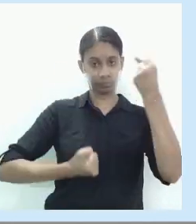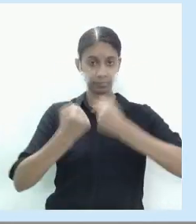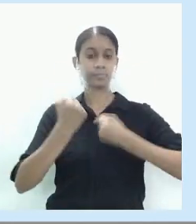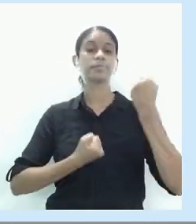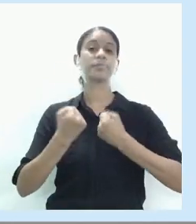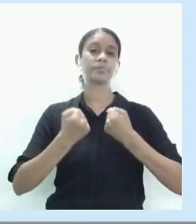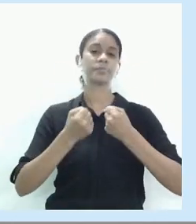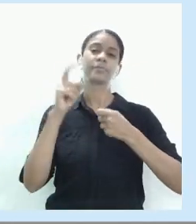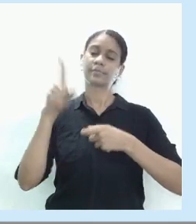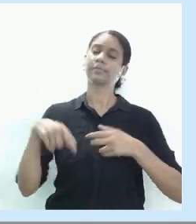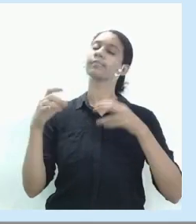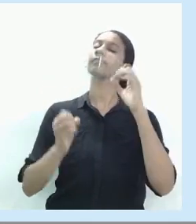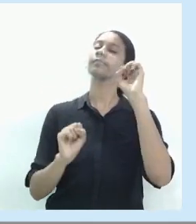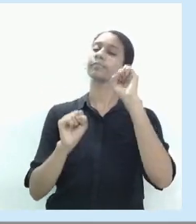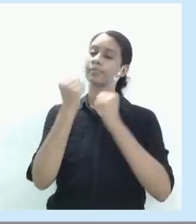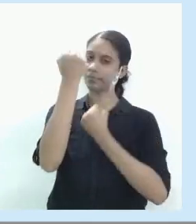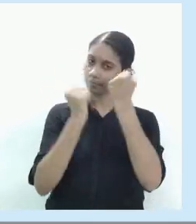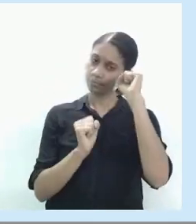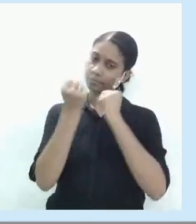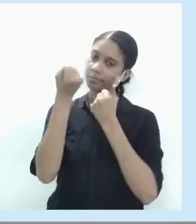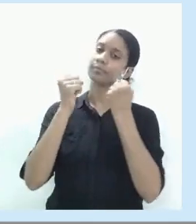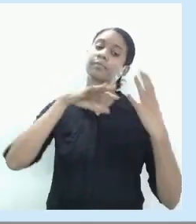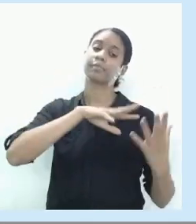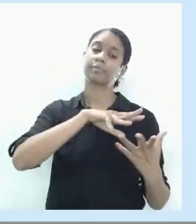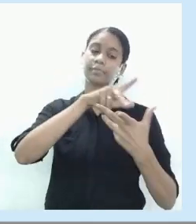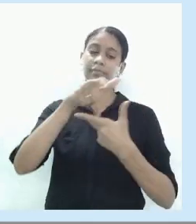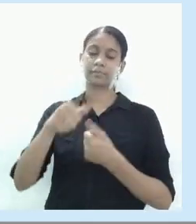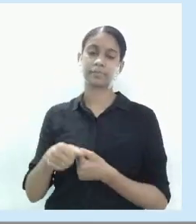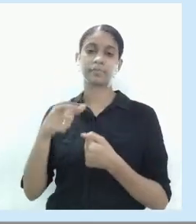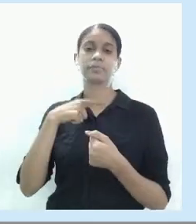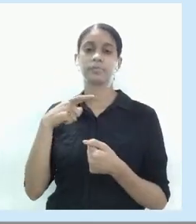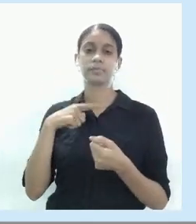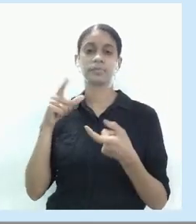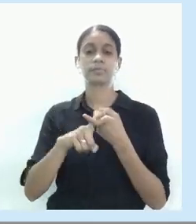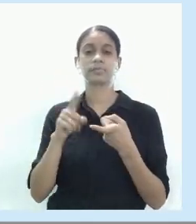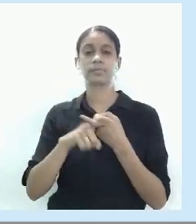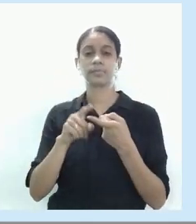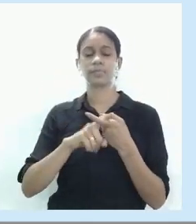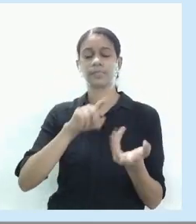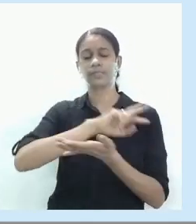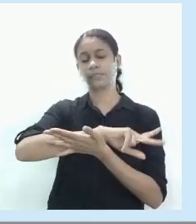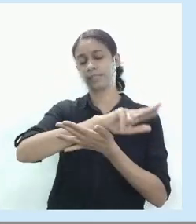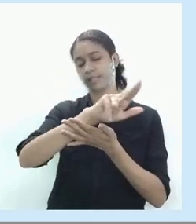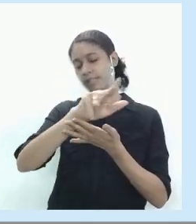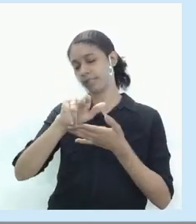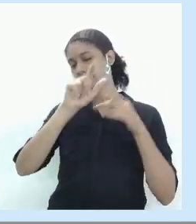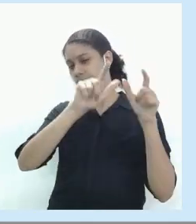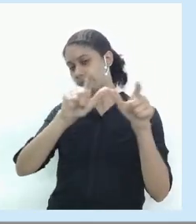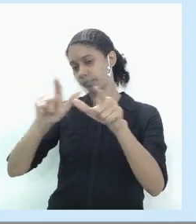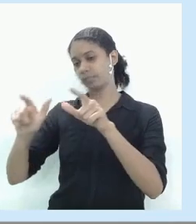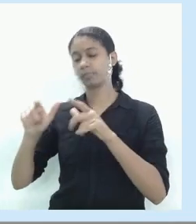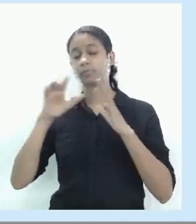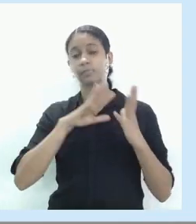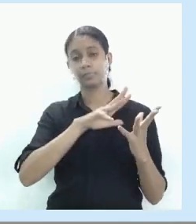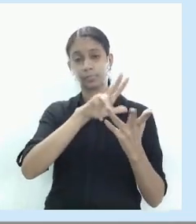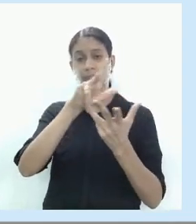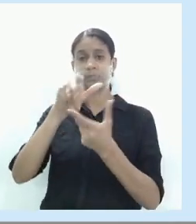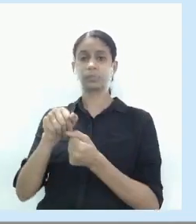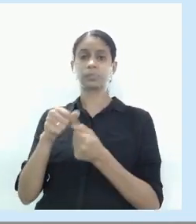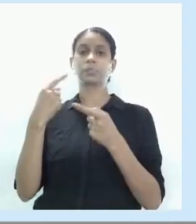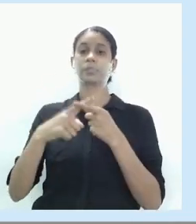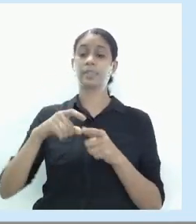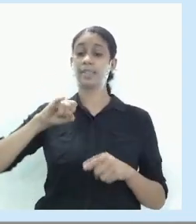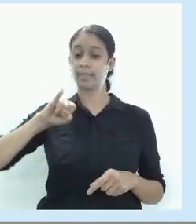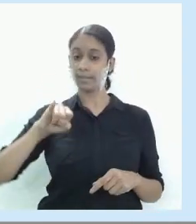empresas globais que possuem suas unidades para abrir em vários lugares do mundo. Por quê? Para aproveitar